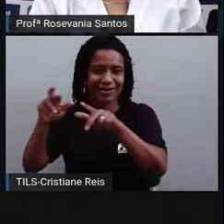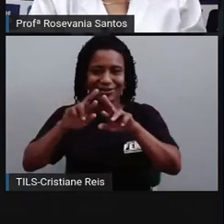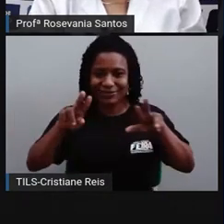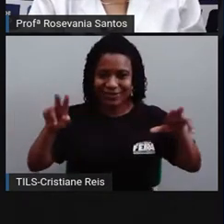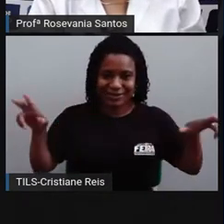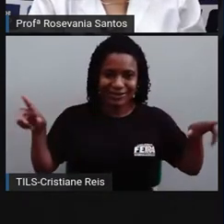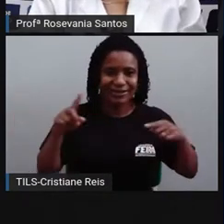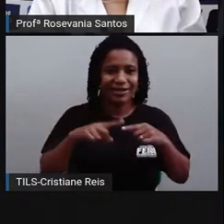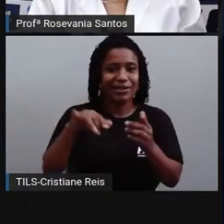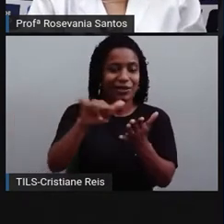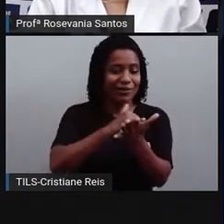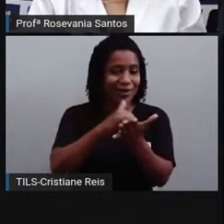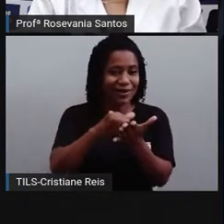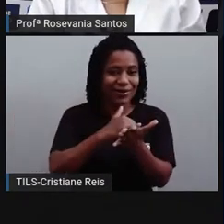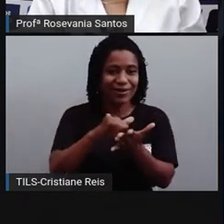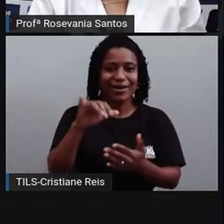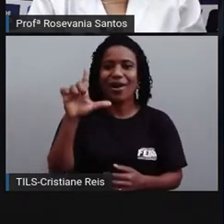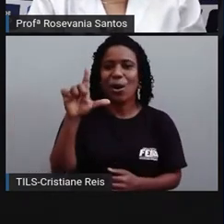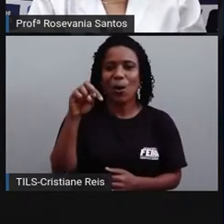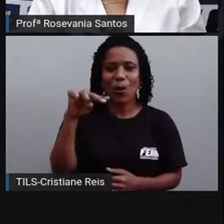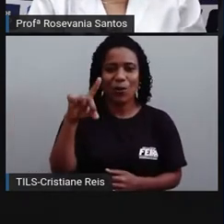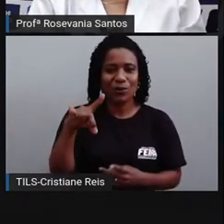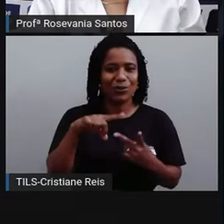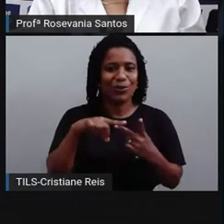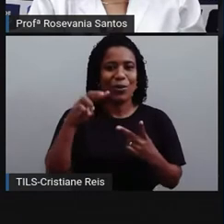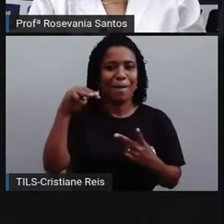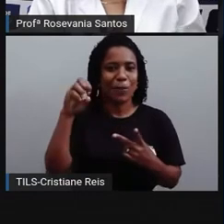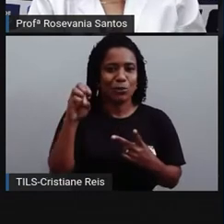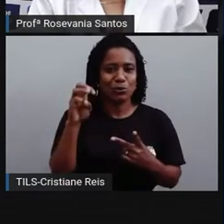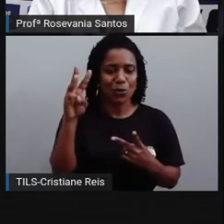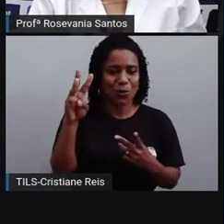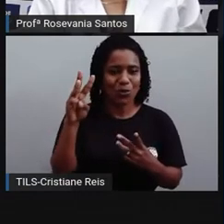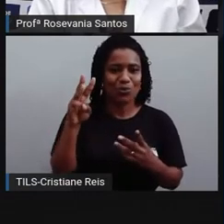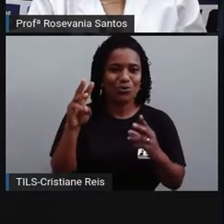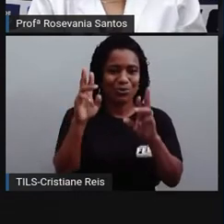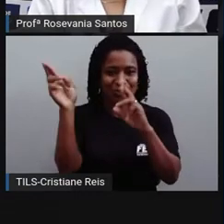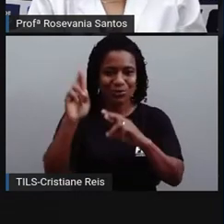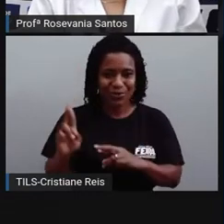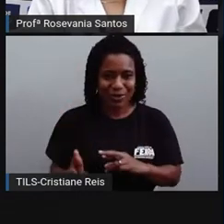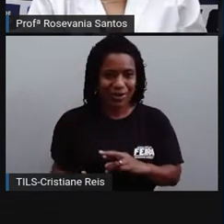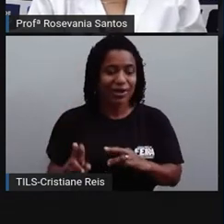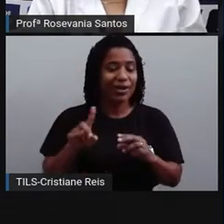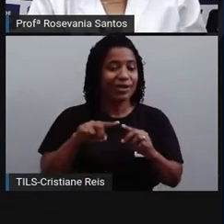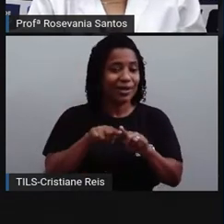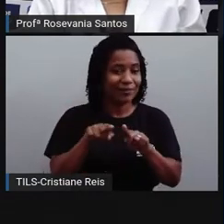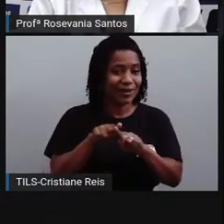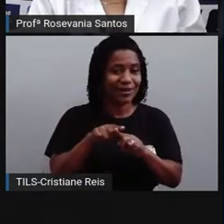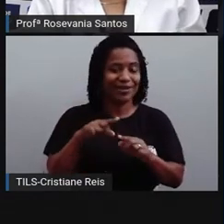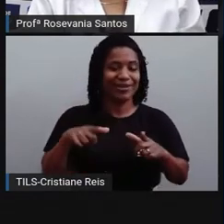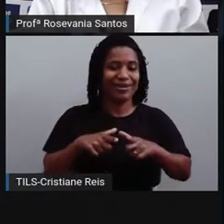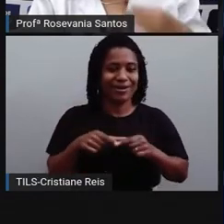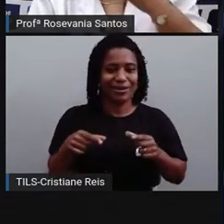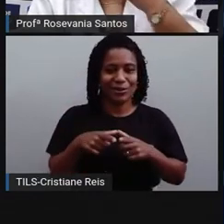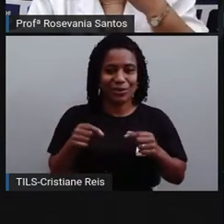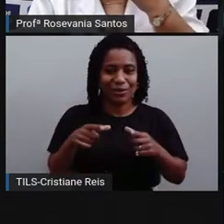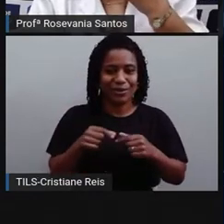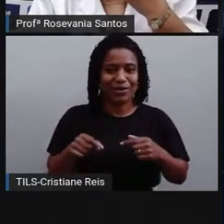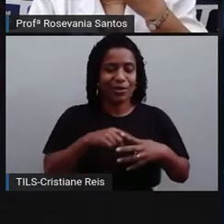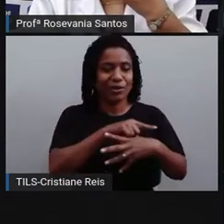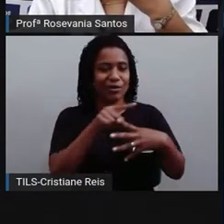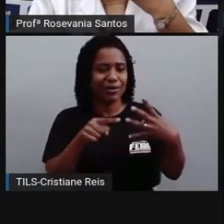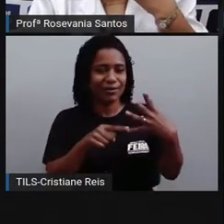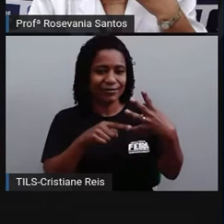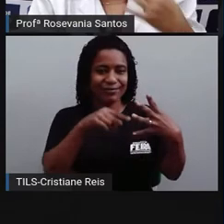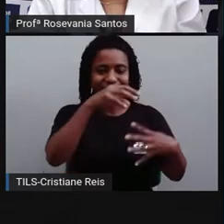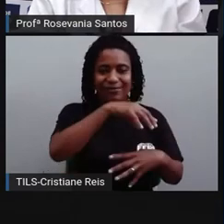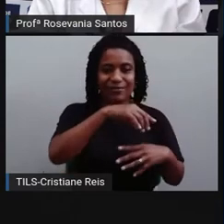Moscou, em Tóquio. E aqui está mostrando, por exemplo, quando em Tóquio, né? Já vão dar, no caso, faltar 25 para